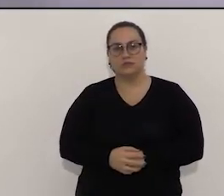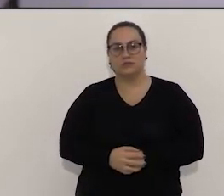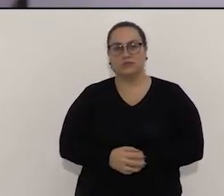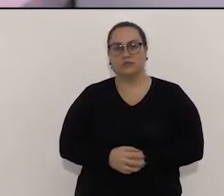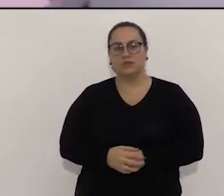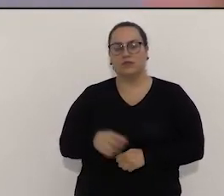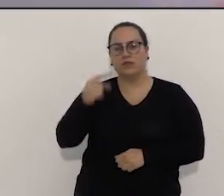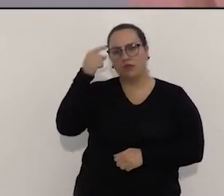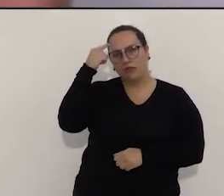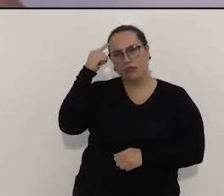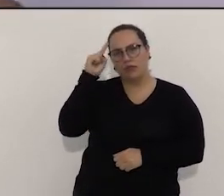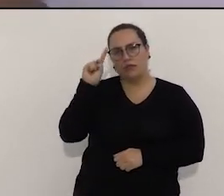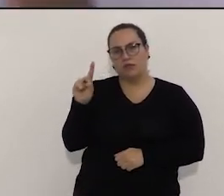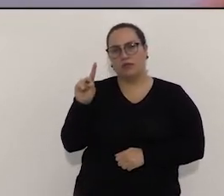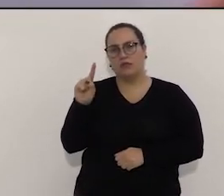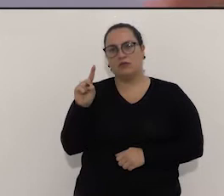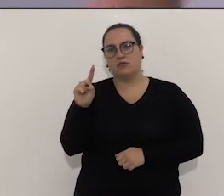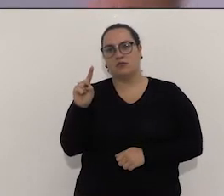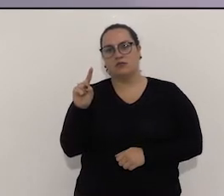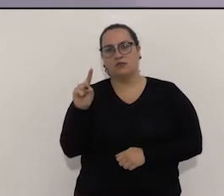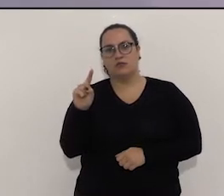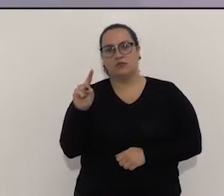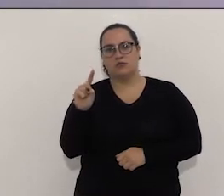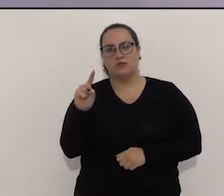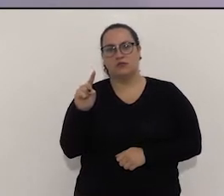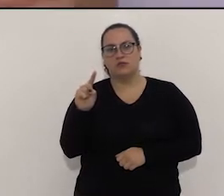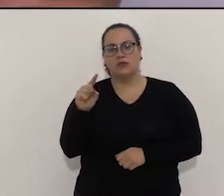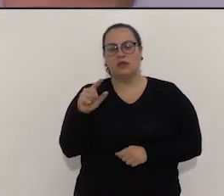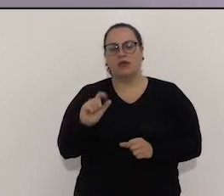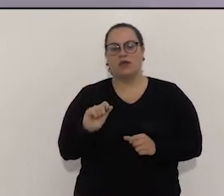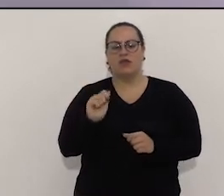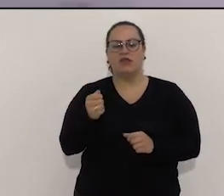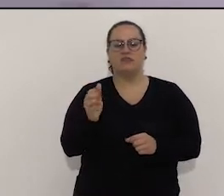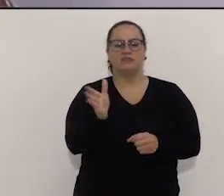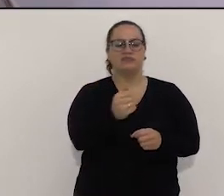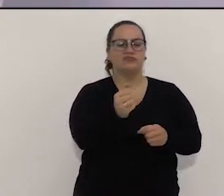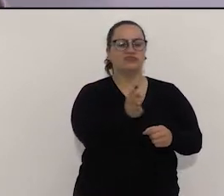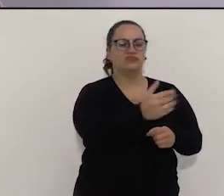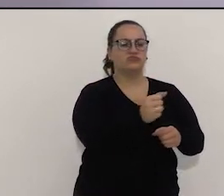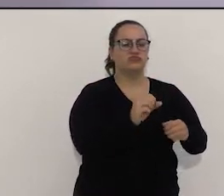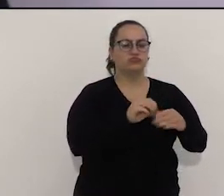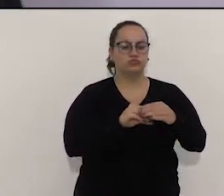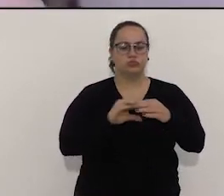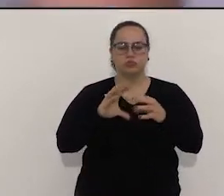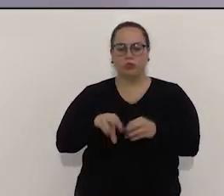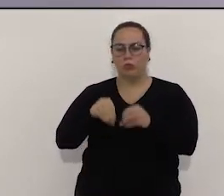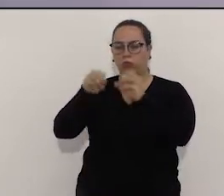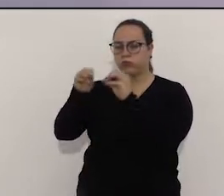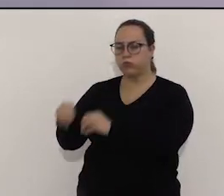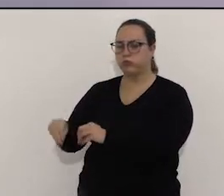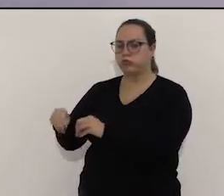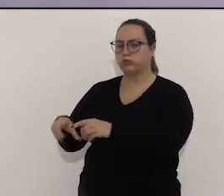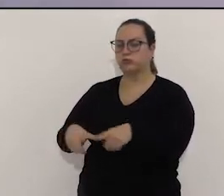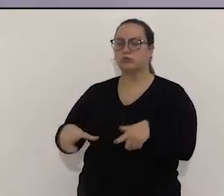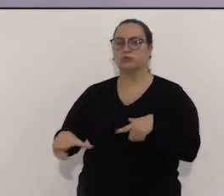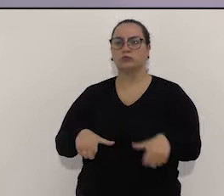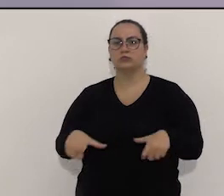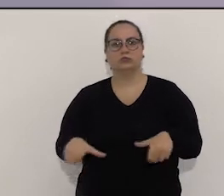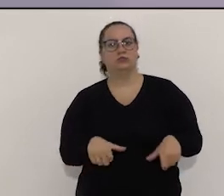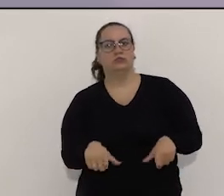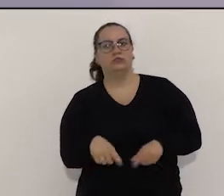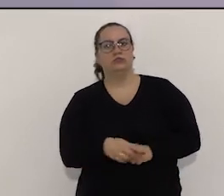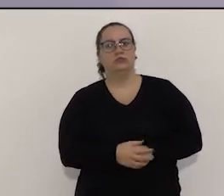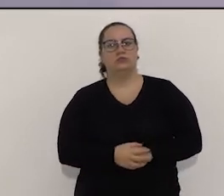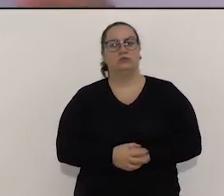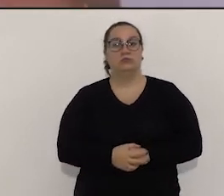O senhor tem ideia quanto que o município gasta com a coleta, quanto que ele gasta com a manutenção desse